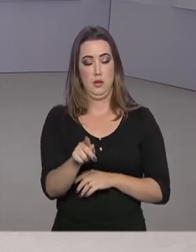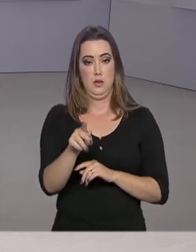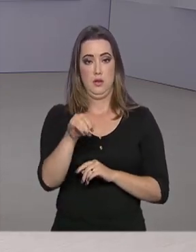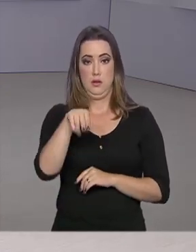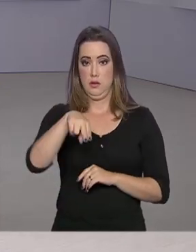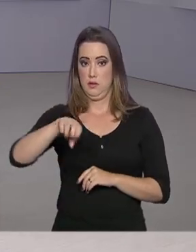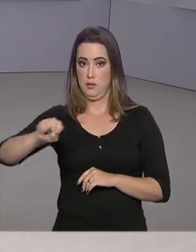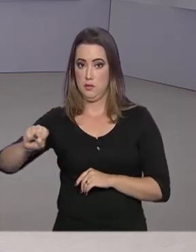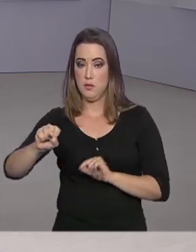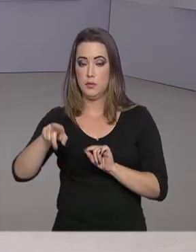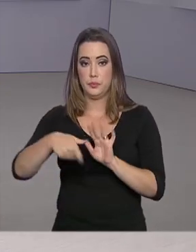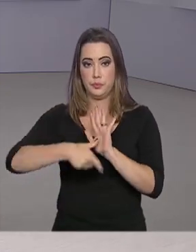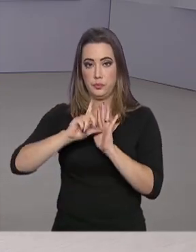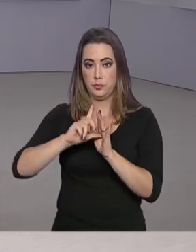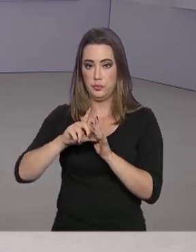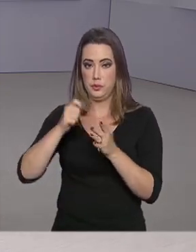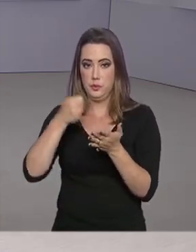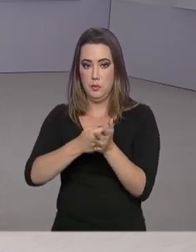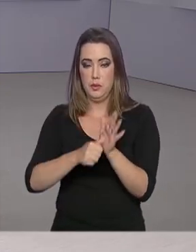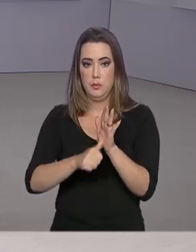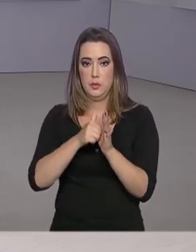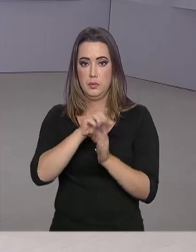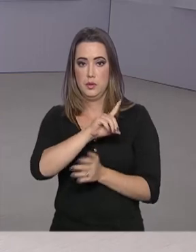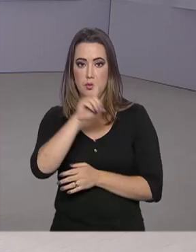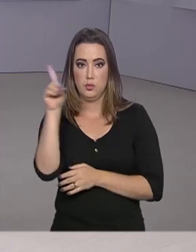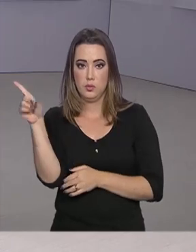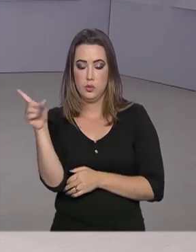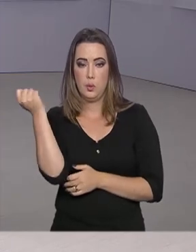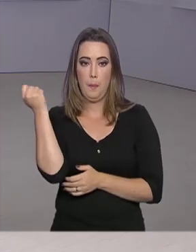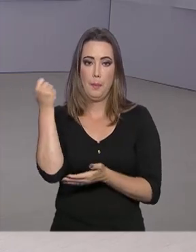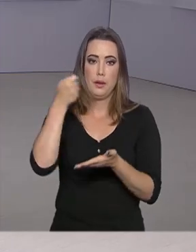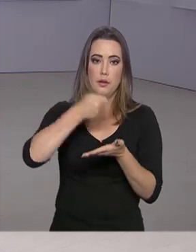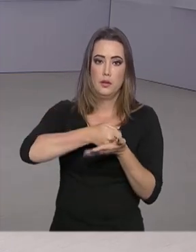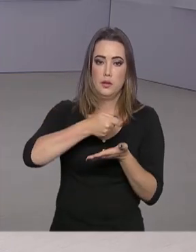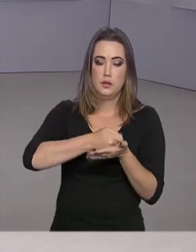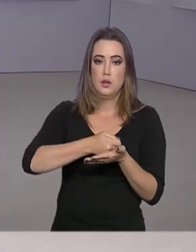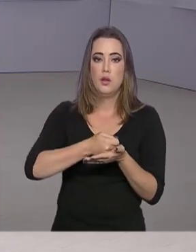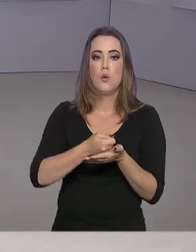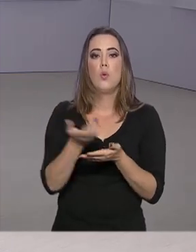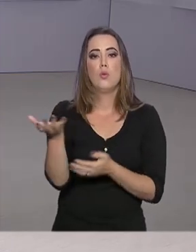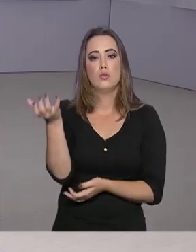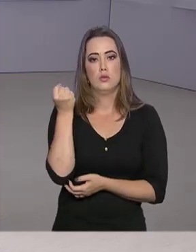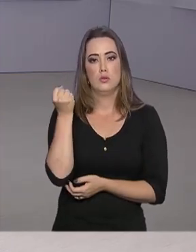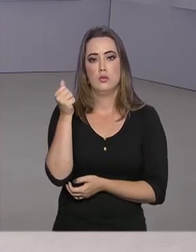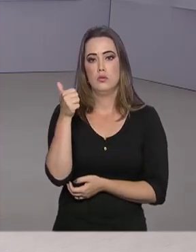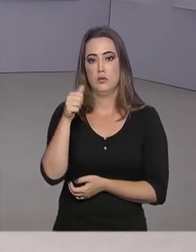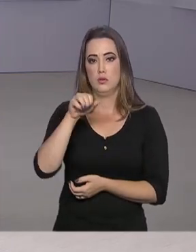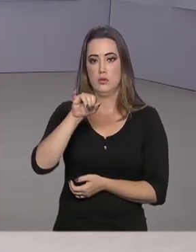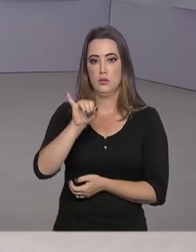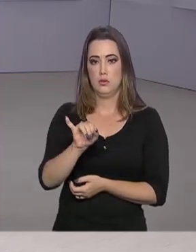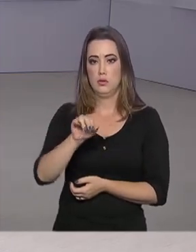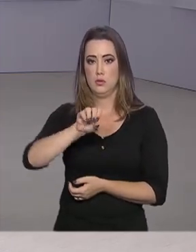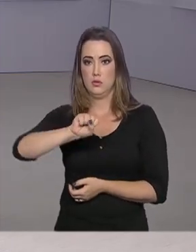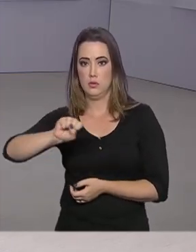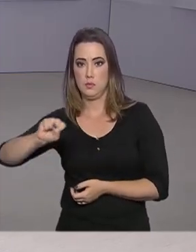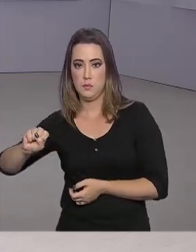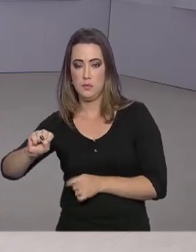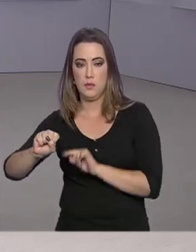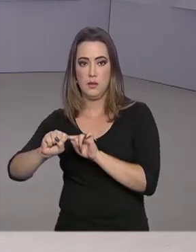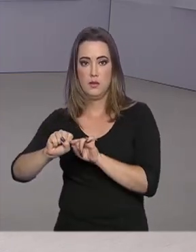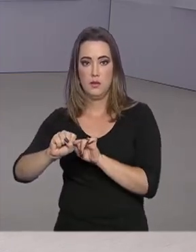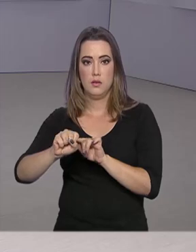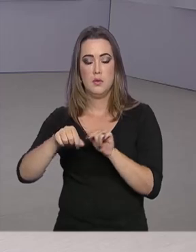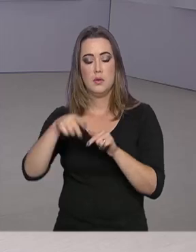Social vai antecipar para o primeiro dia útil do cronograma de pagamento os benefícios do INSS para moradores